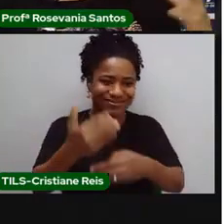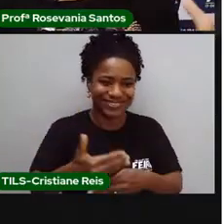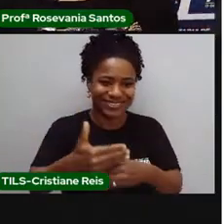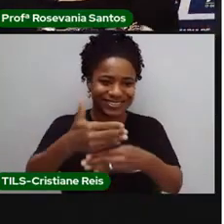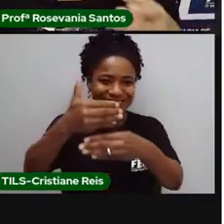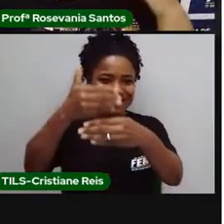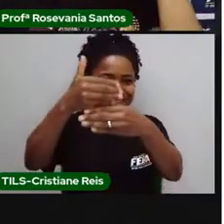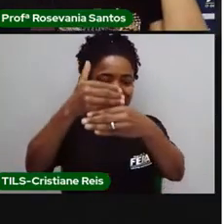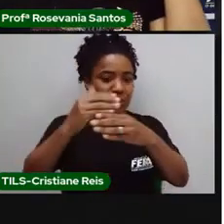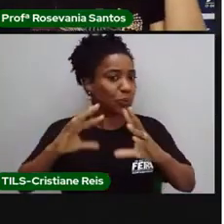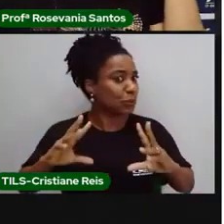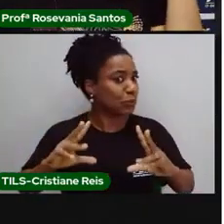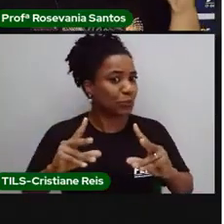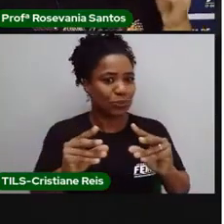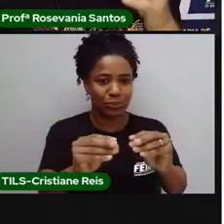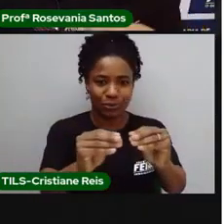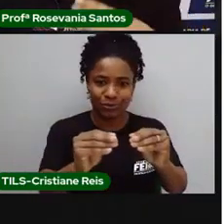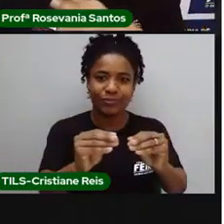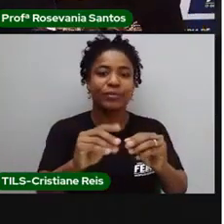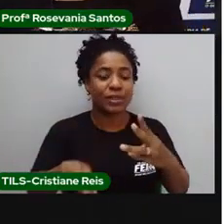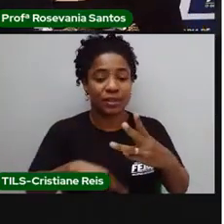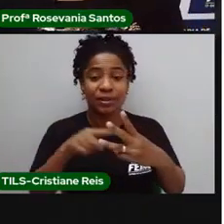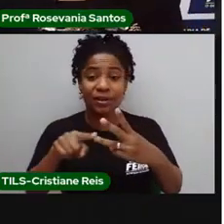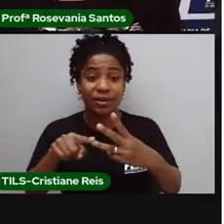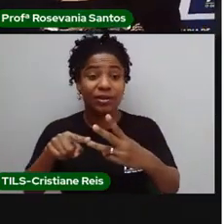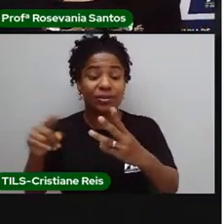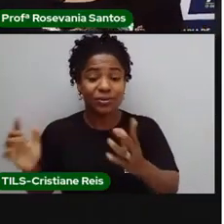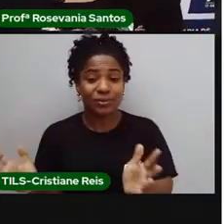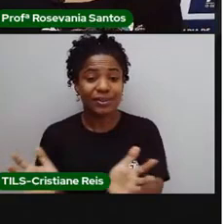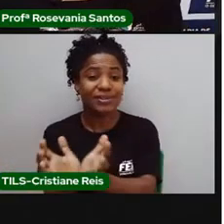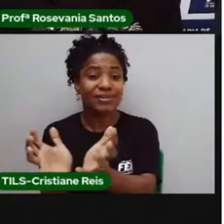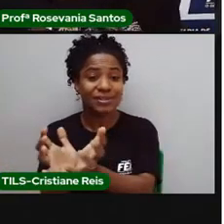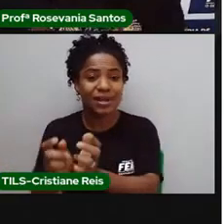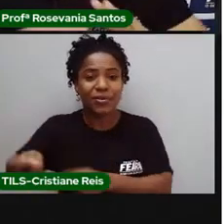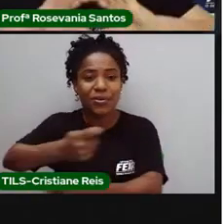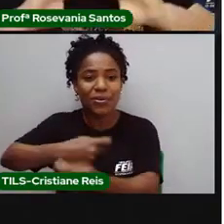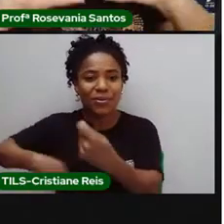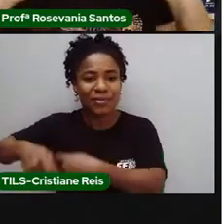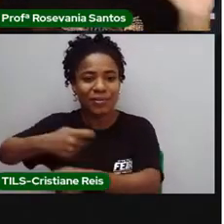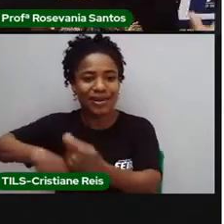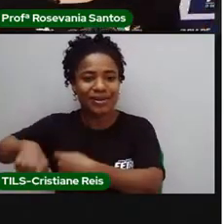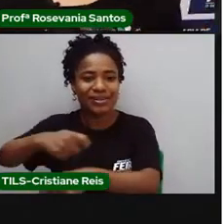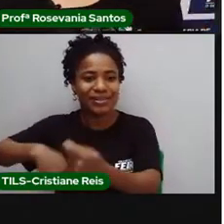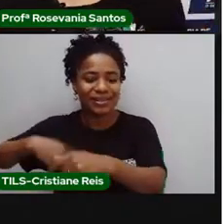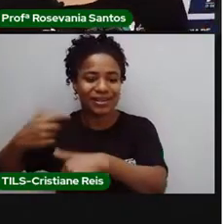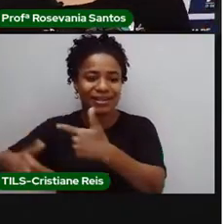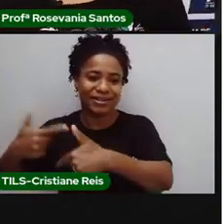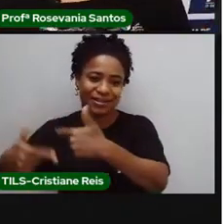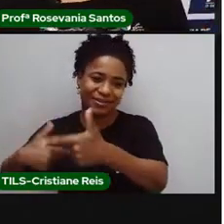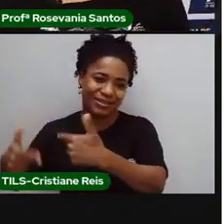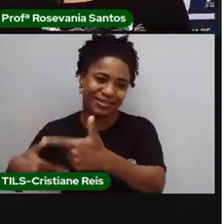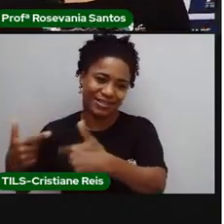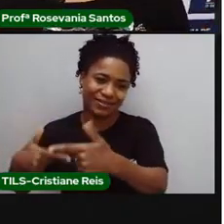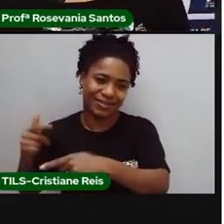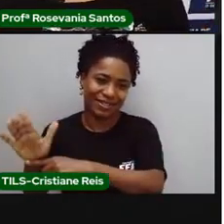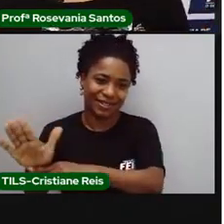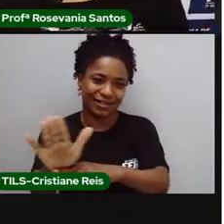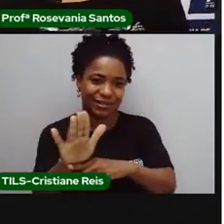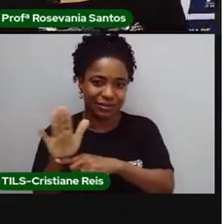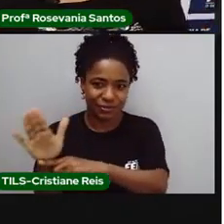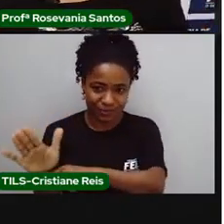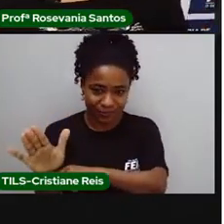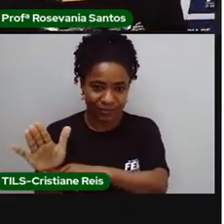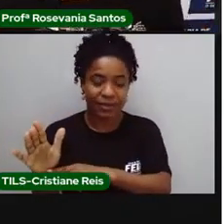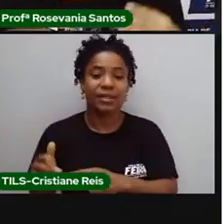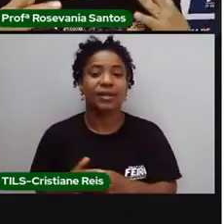de todos os prédios. O terciário com o comércio e o serviço. Isso aí antes englobava todas as atividades econômicas